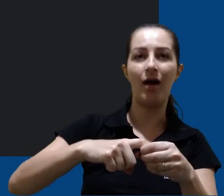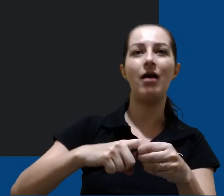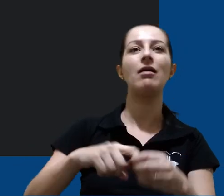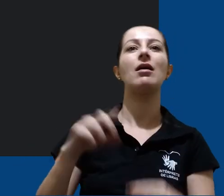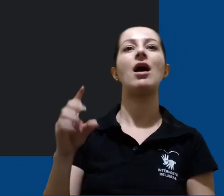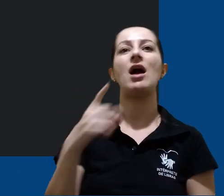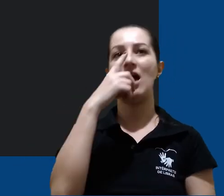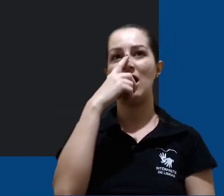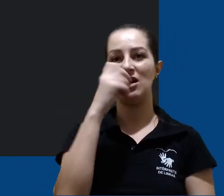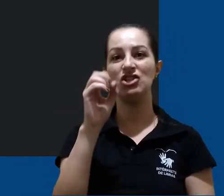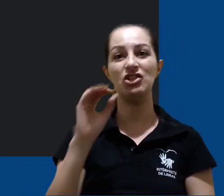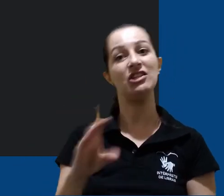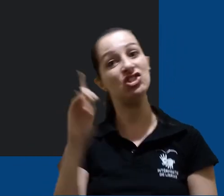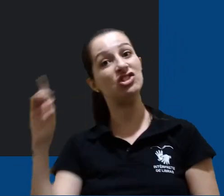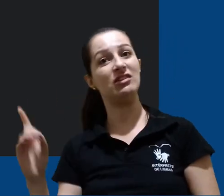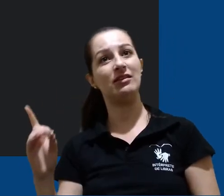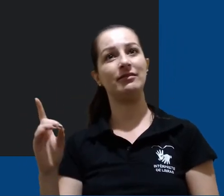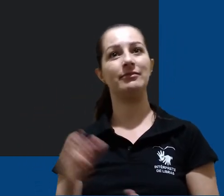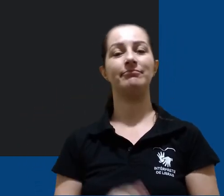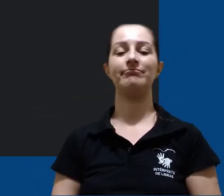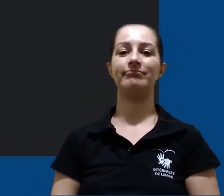e clique na lixeira da direita.